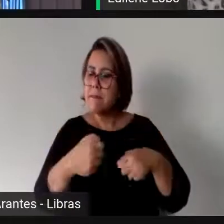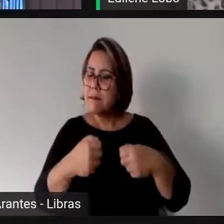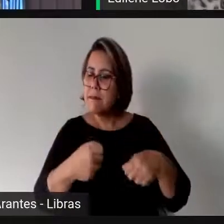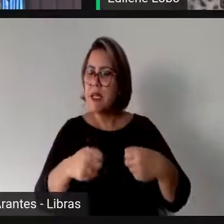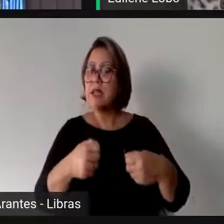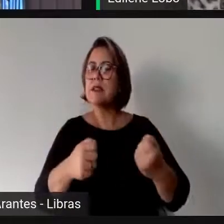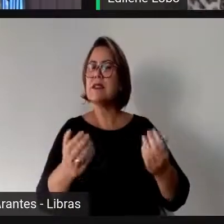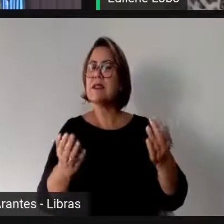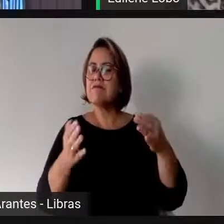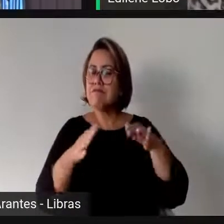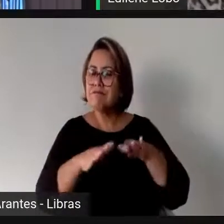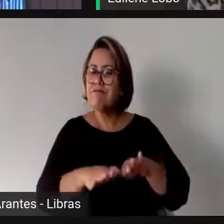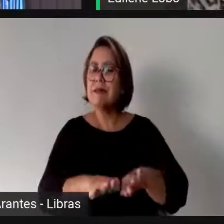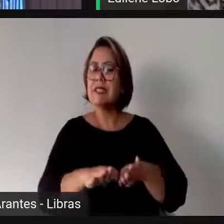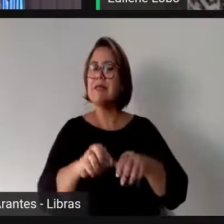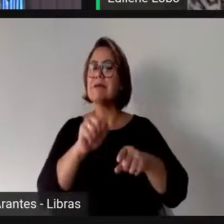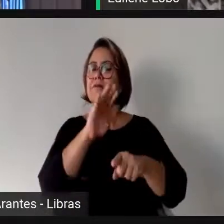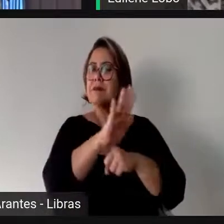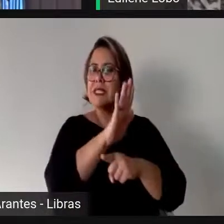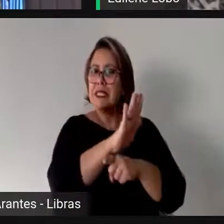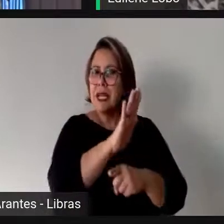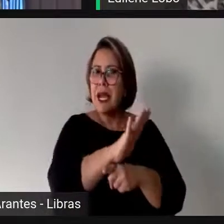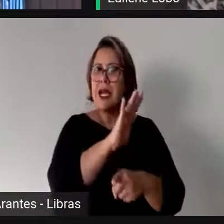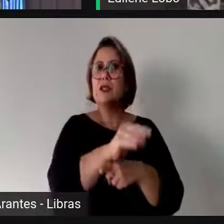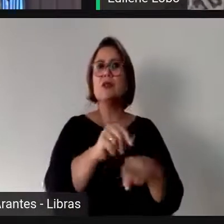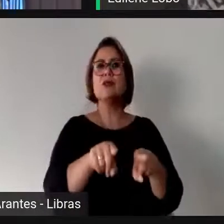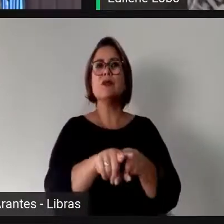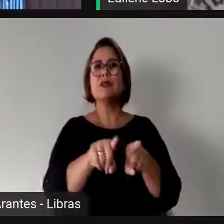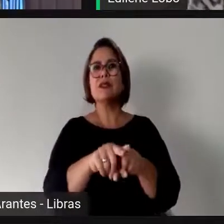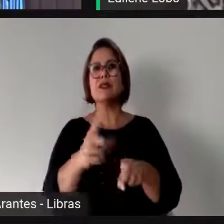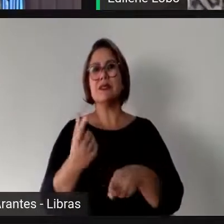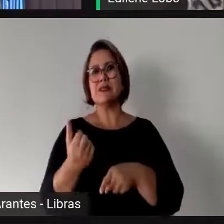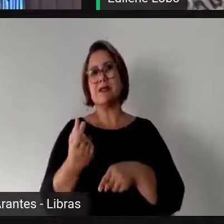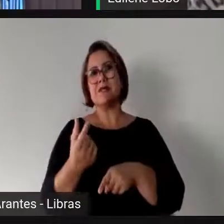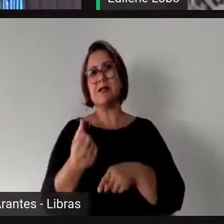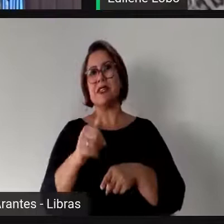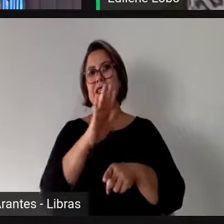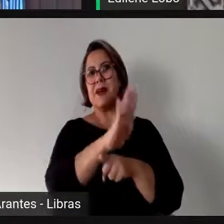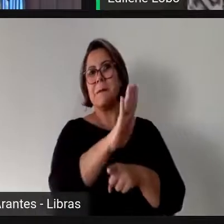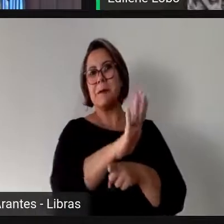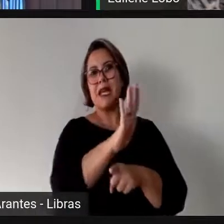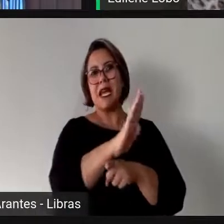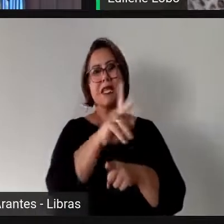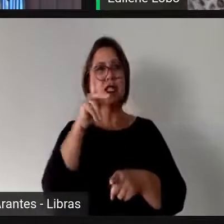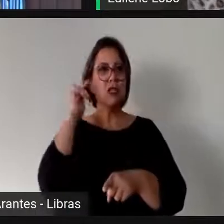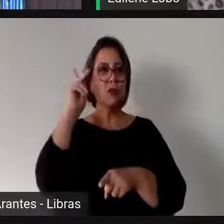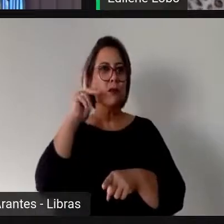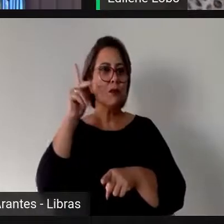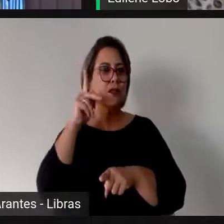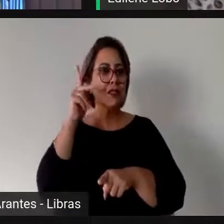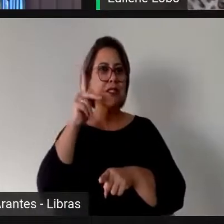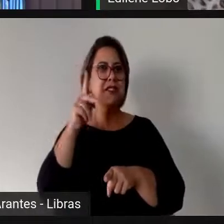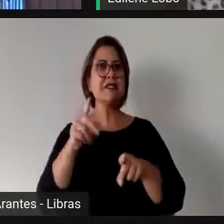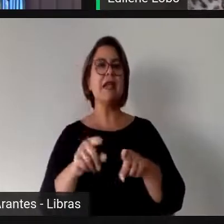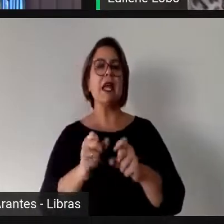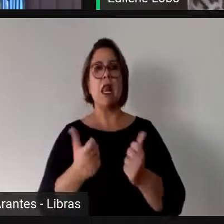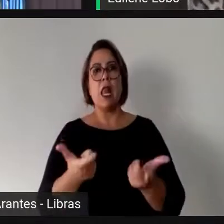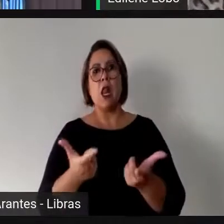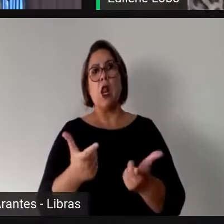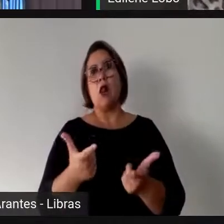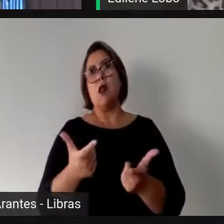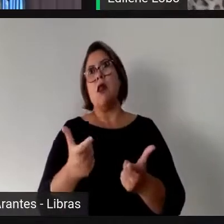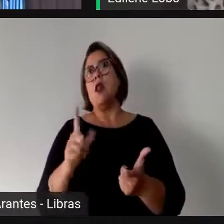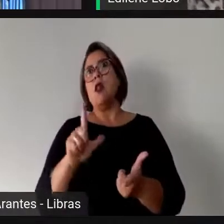com recursos, com recursos financeiros. E aqui quando nós falamos de dinheiro, é claro, no mundo